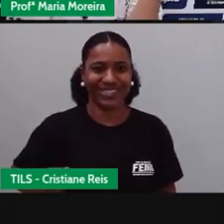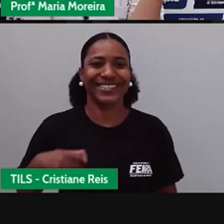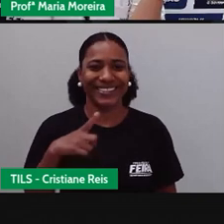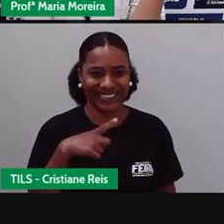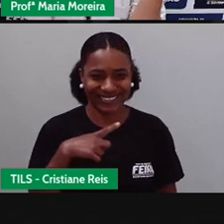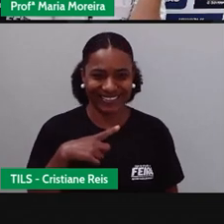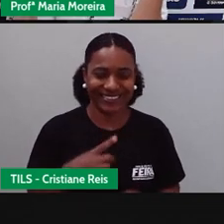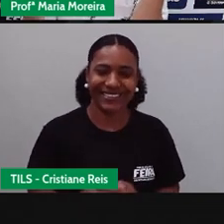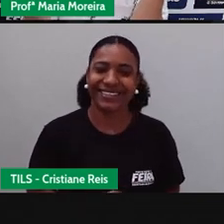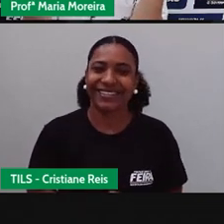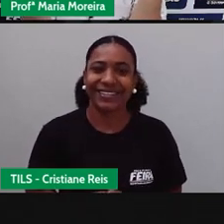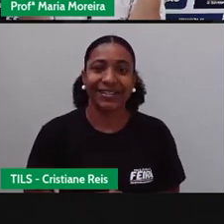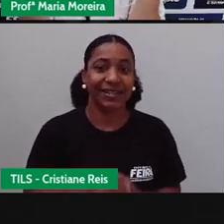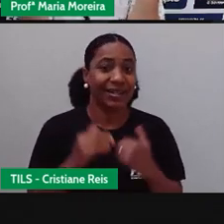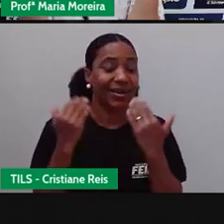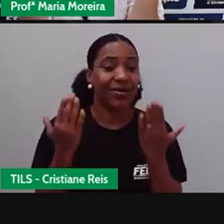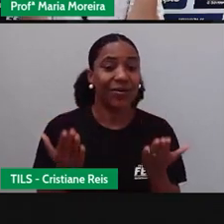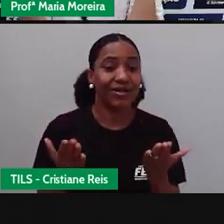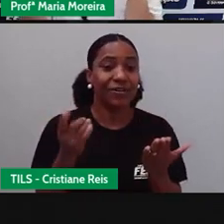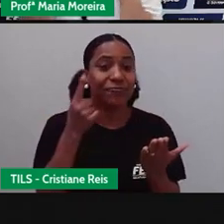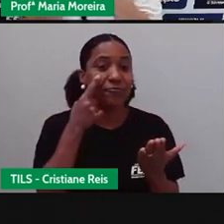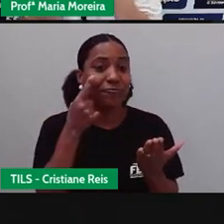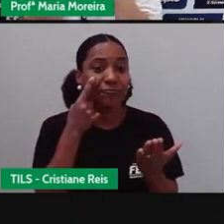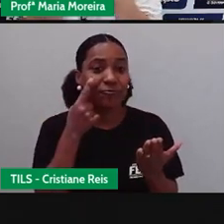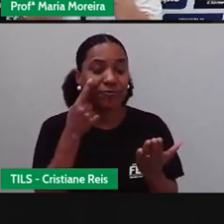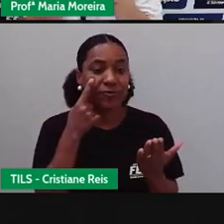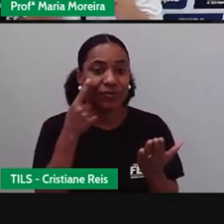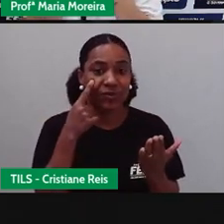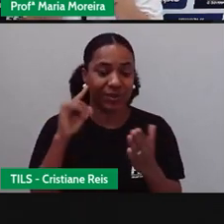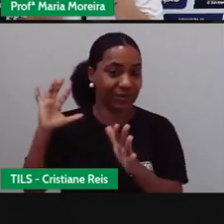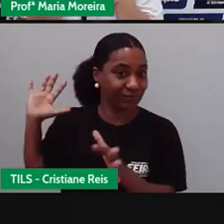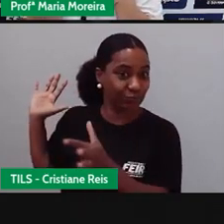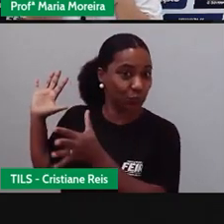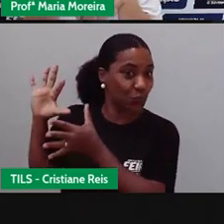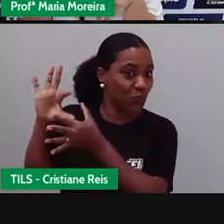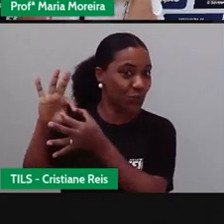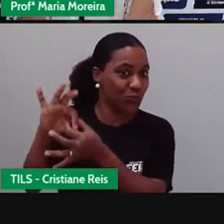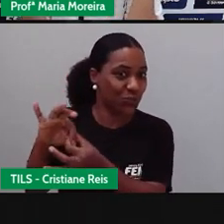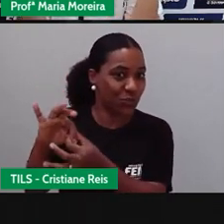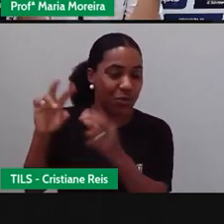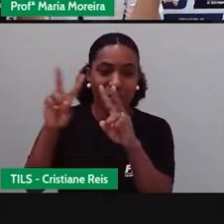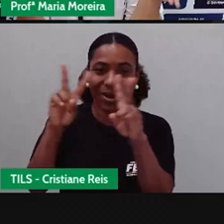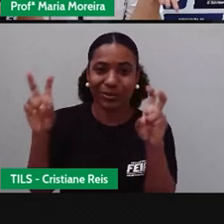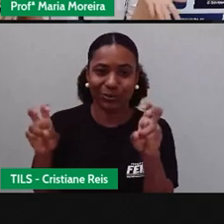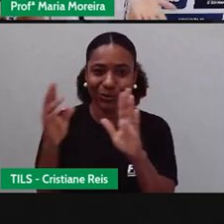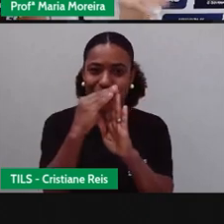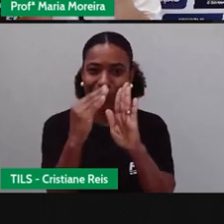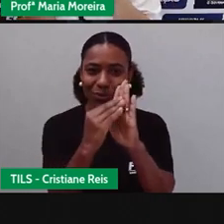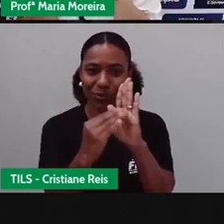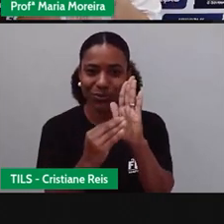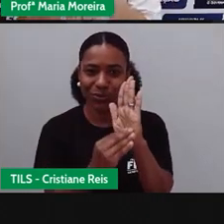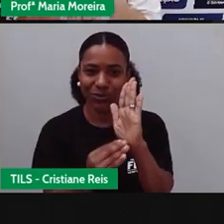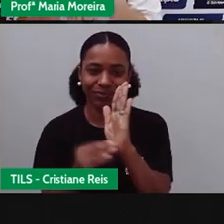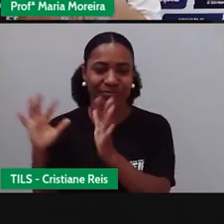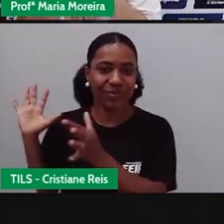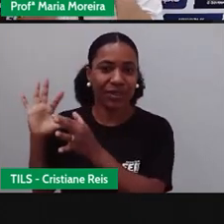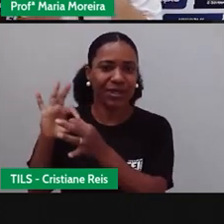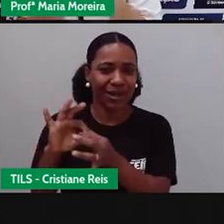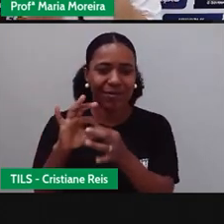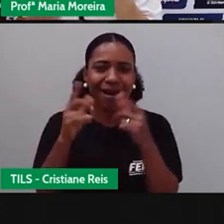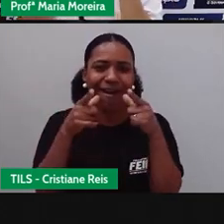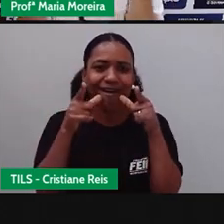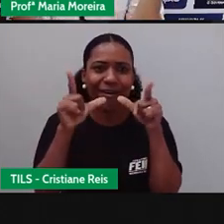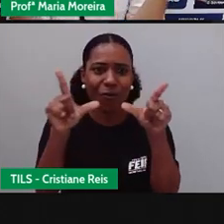Vamos agora fazer uma retomada de conteúdo, né? A linguagem verbal e a linguagem não verbal.